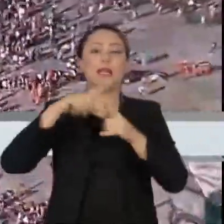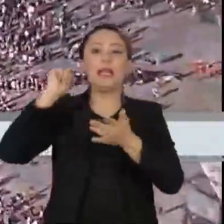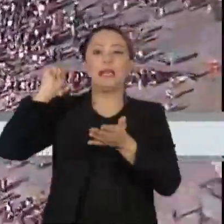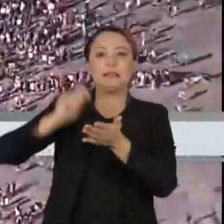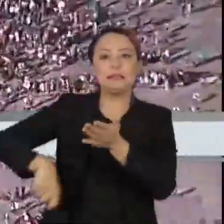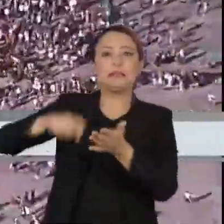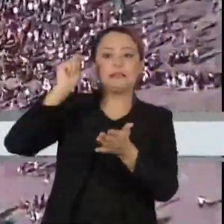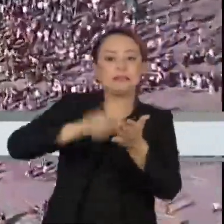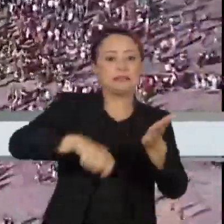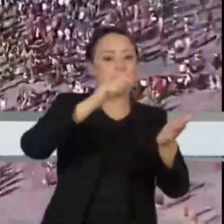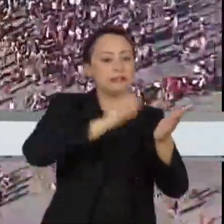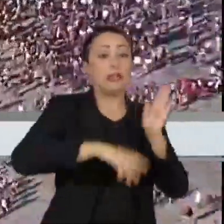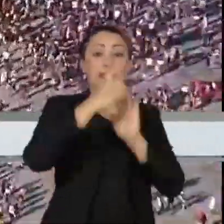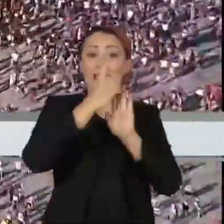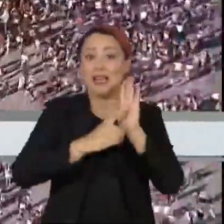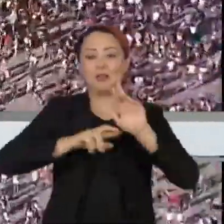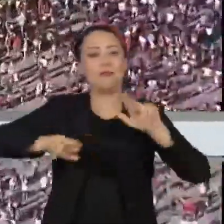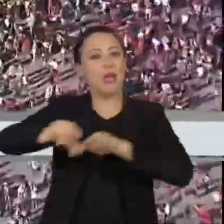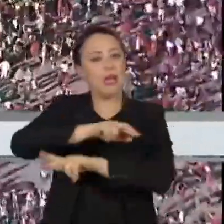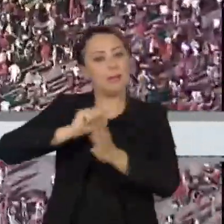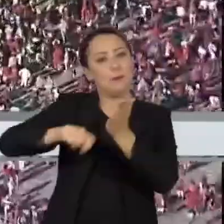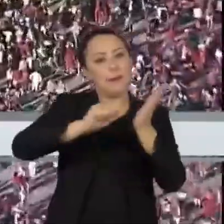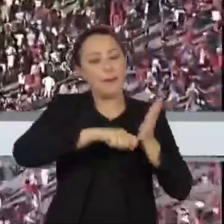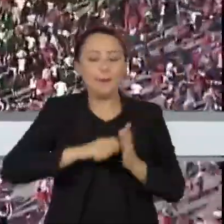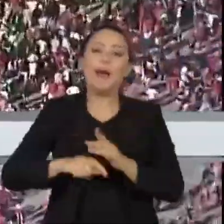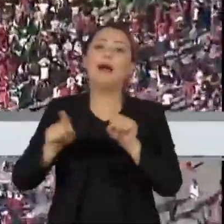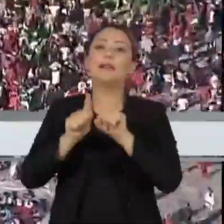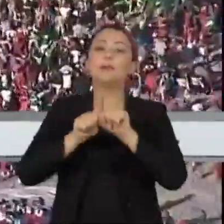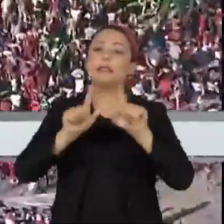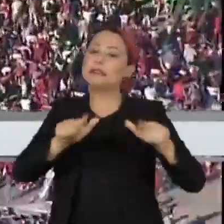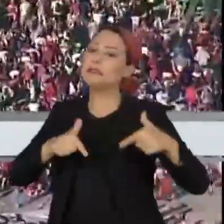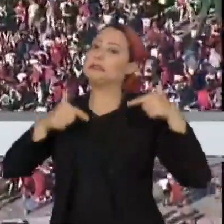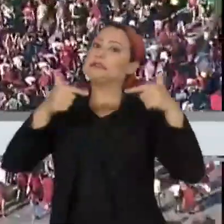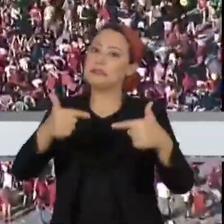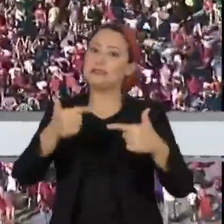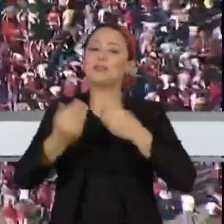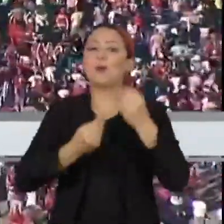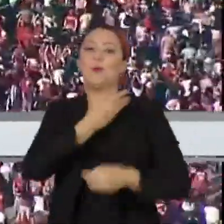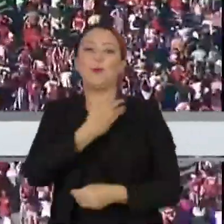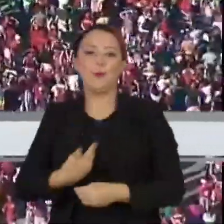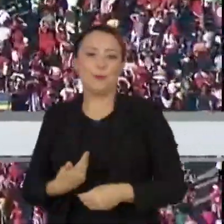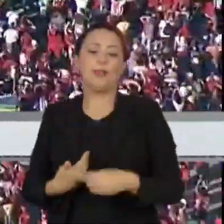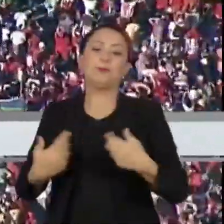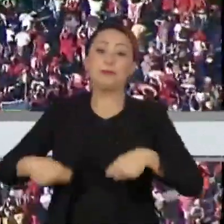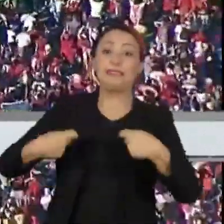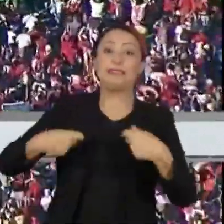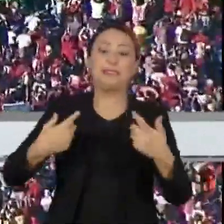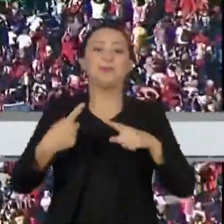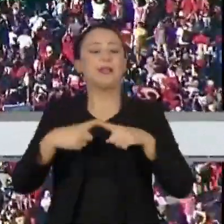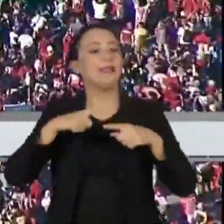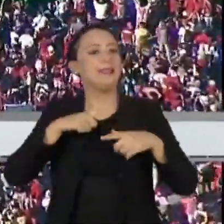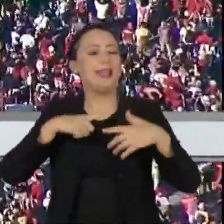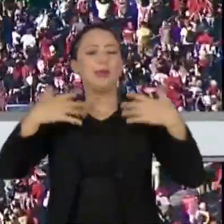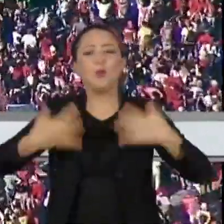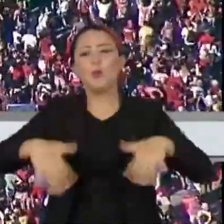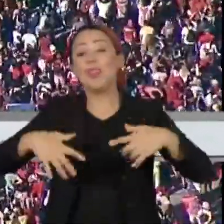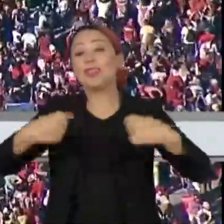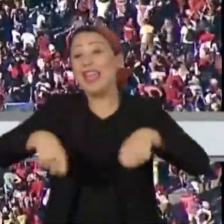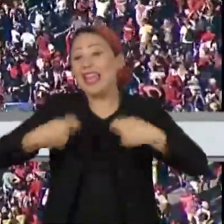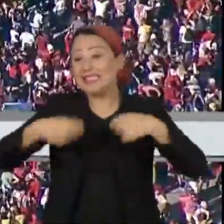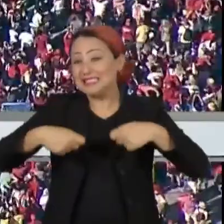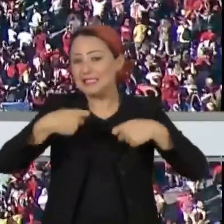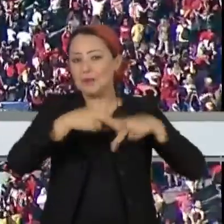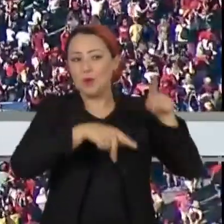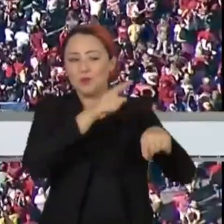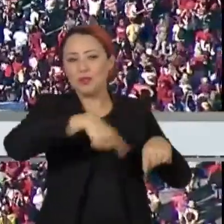todos esses decretos e todos os enfrentamentos que o governo vai ter de fazer, porque há uma demanda social reprimida